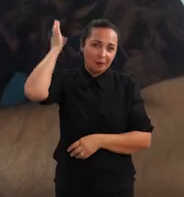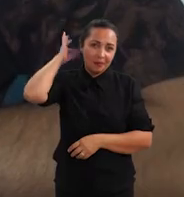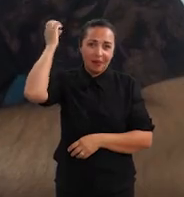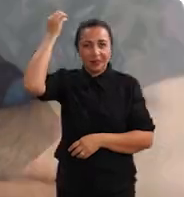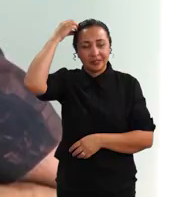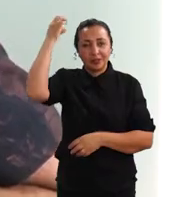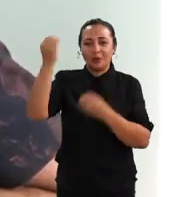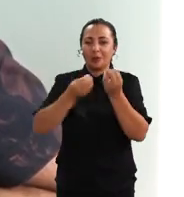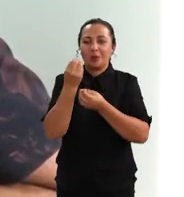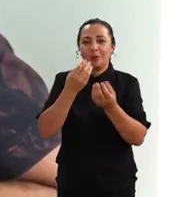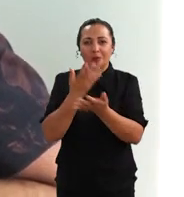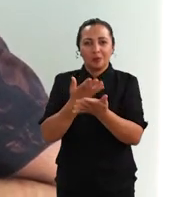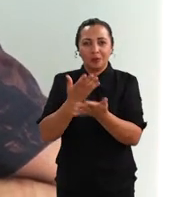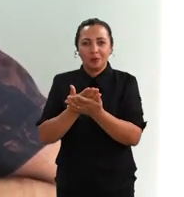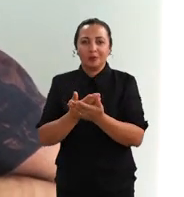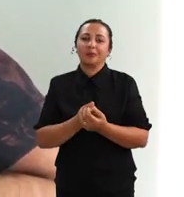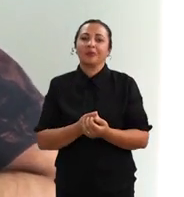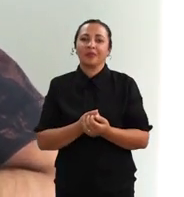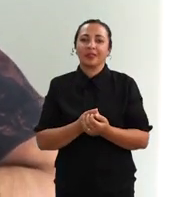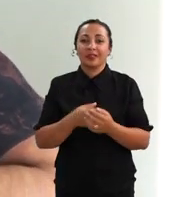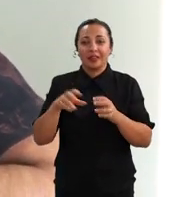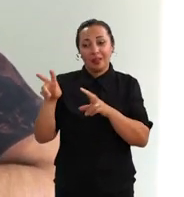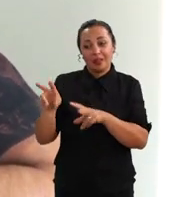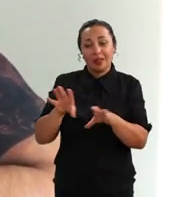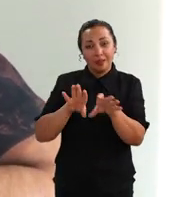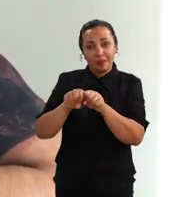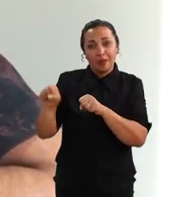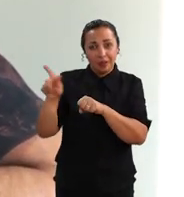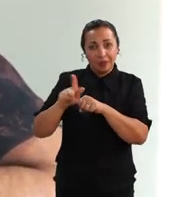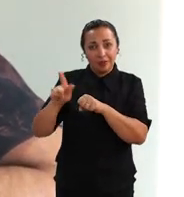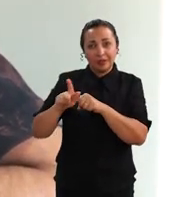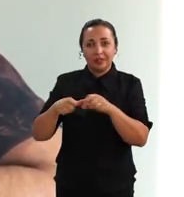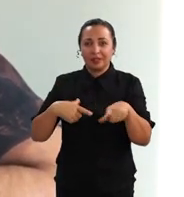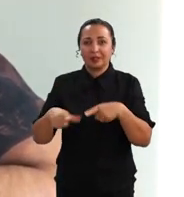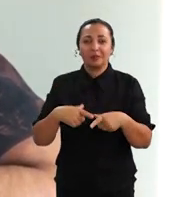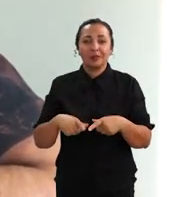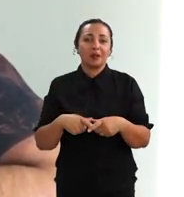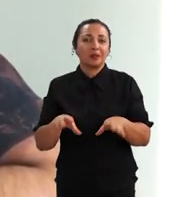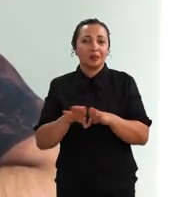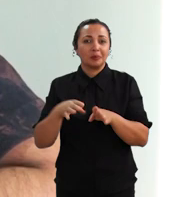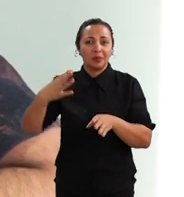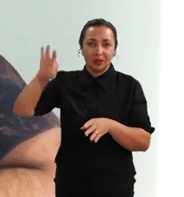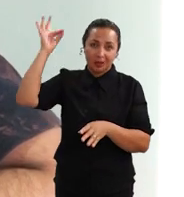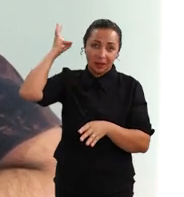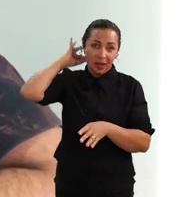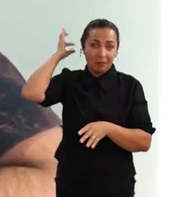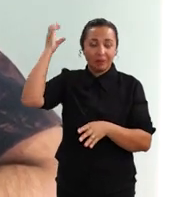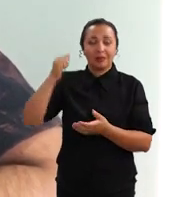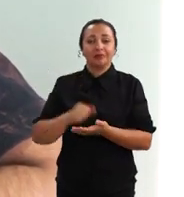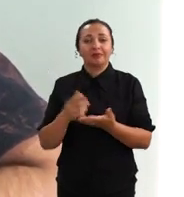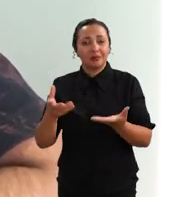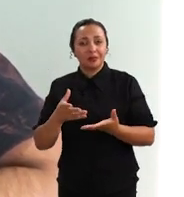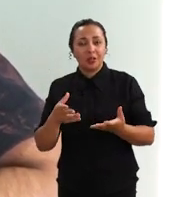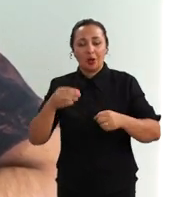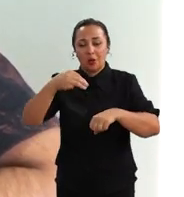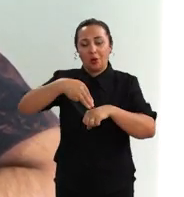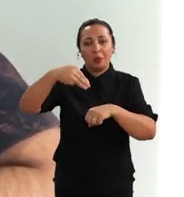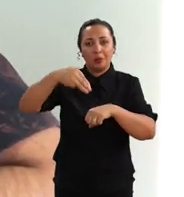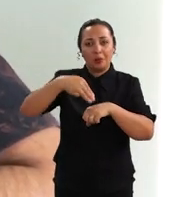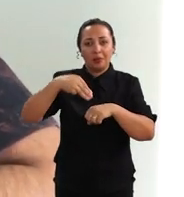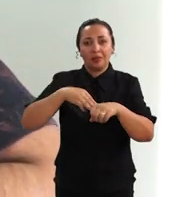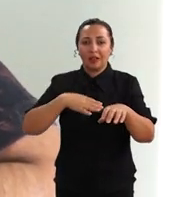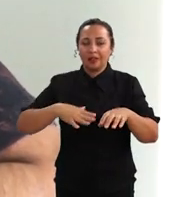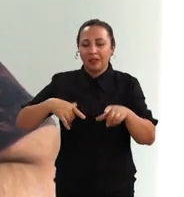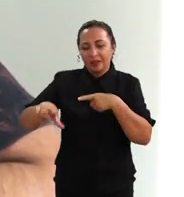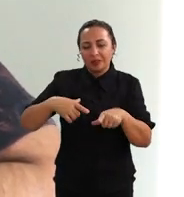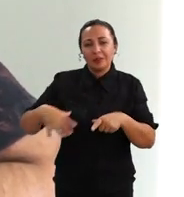de estudo. Na agronomia, durante a graduação, eu trabalhei com embalagens para conhecimento de bifo proteico e agora no mestrado eu